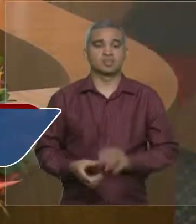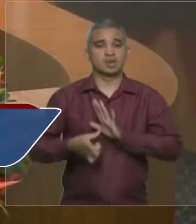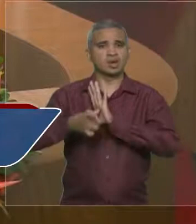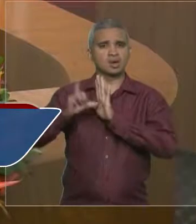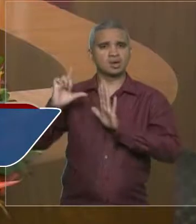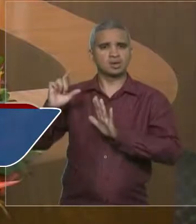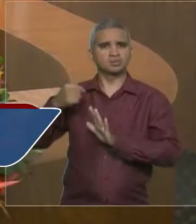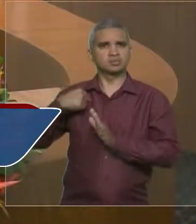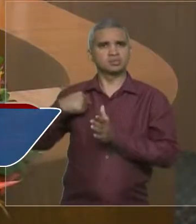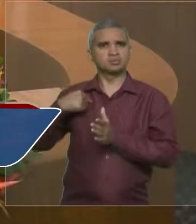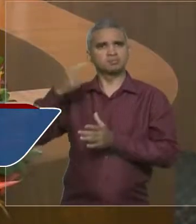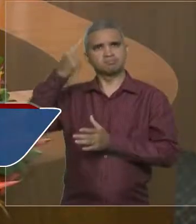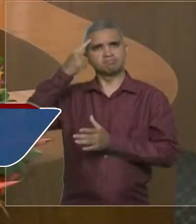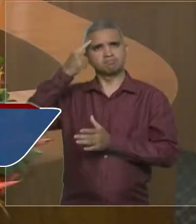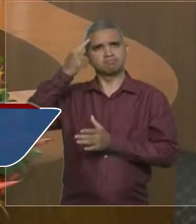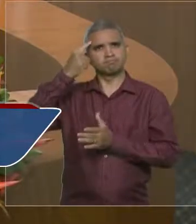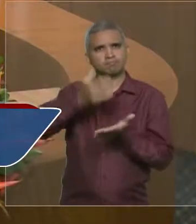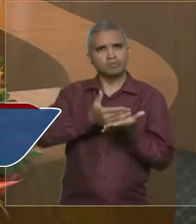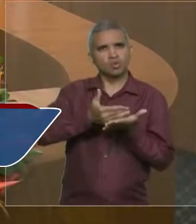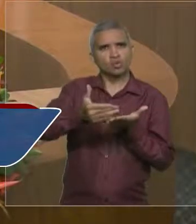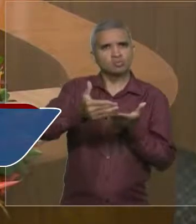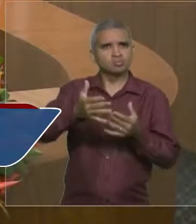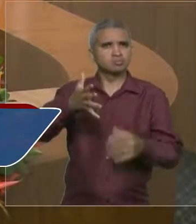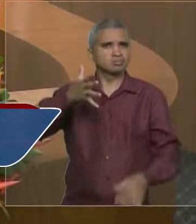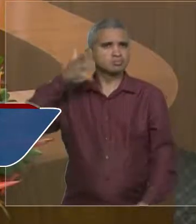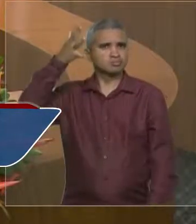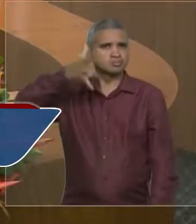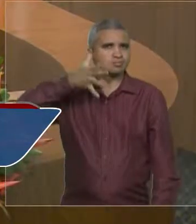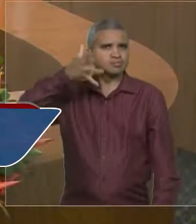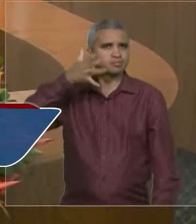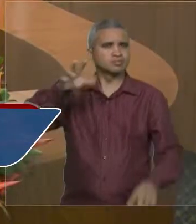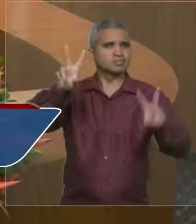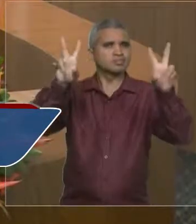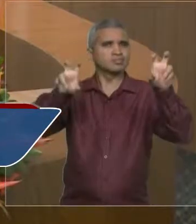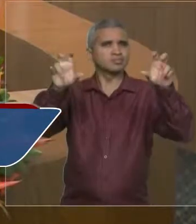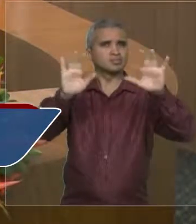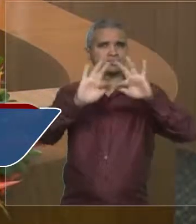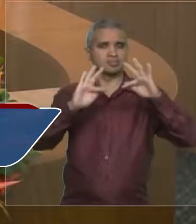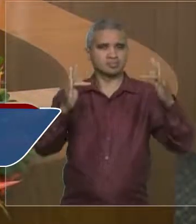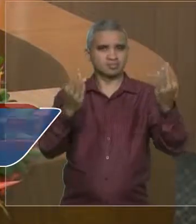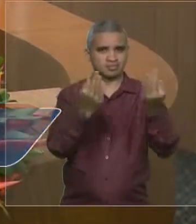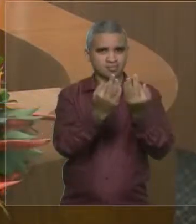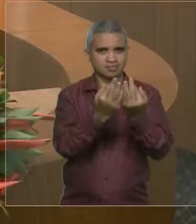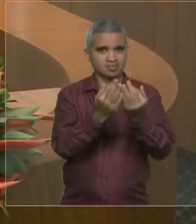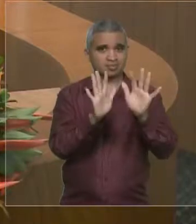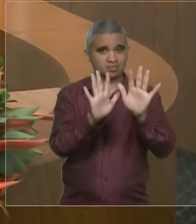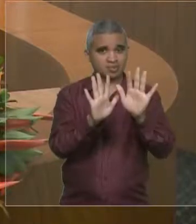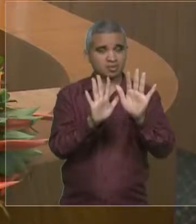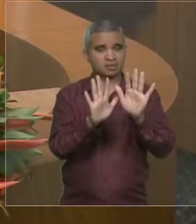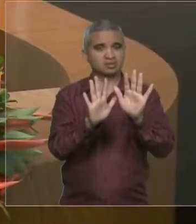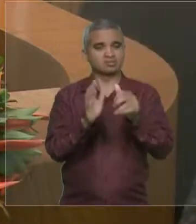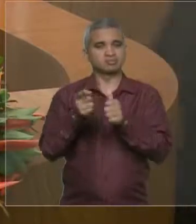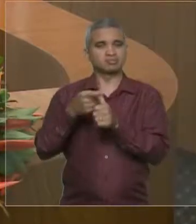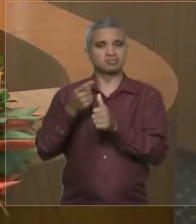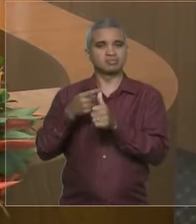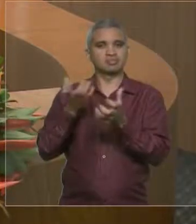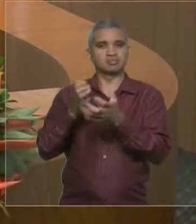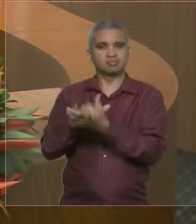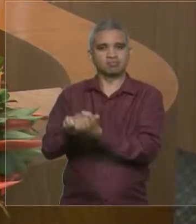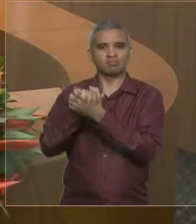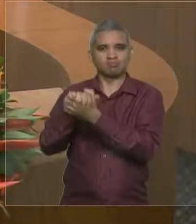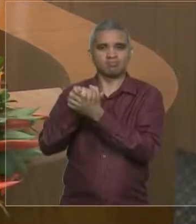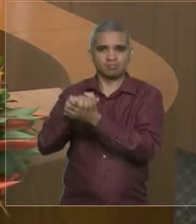queria também, deputado Marco Aurélio, aproveitar e também parabenizar o secretário Jonathan,